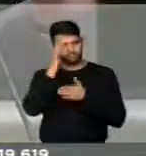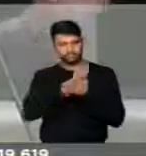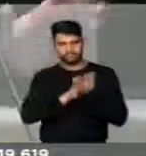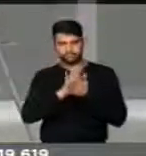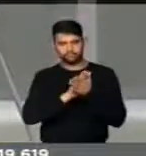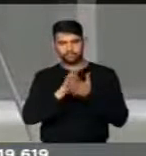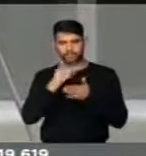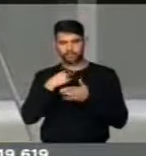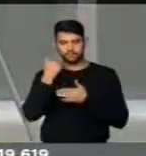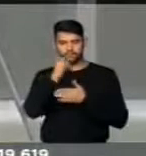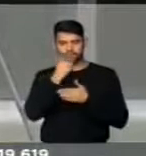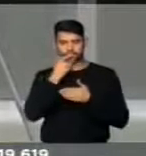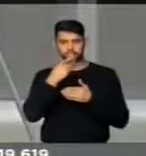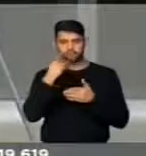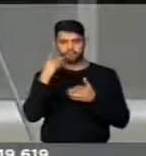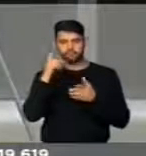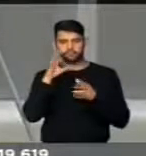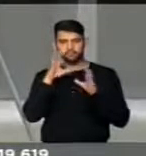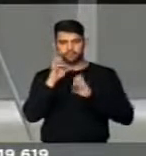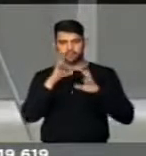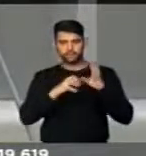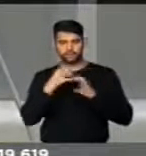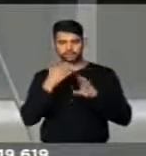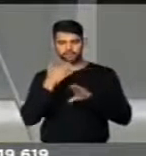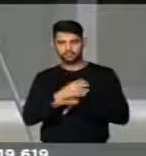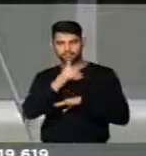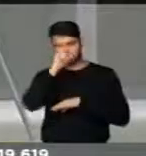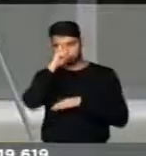vejo essas mulheres feministas brigando em portas de hospitais.